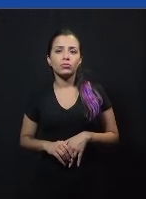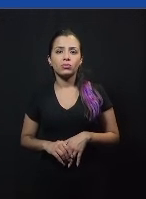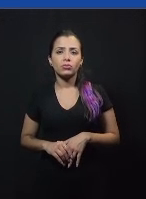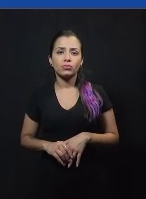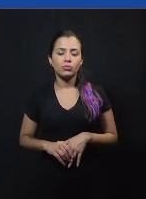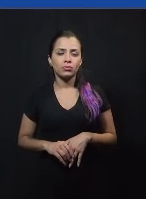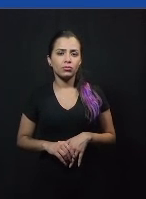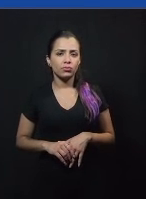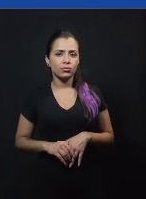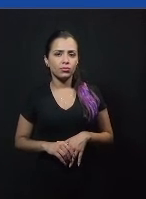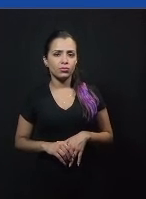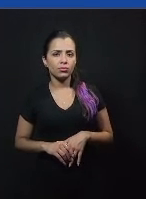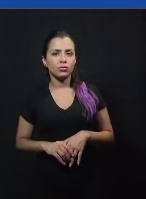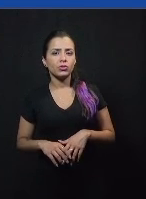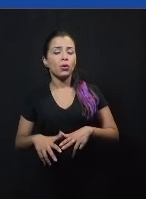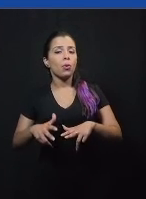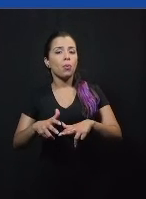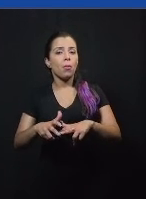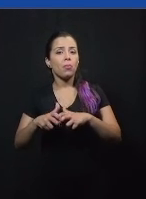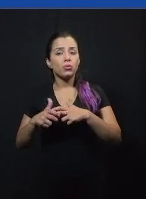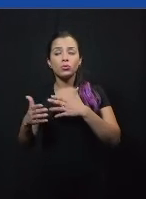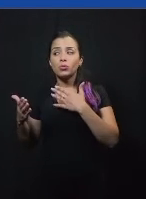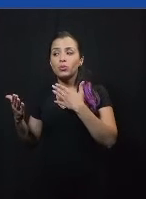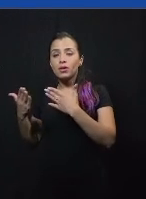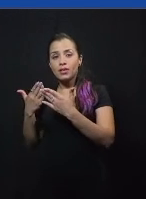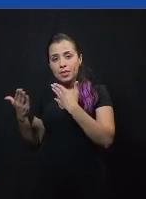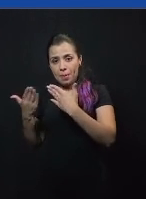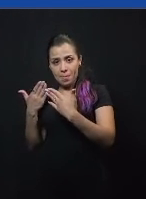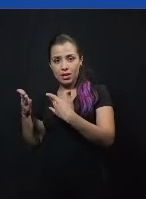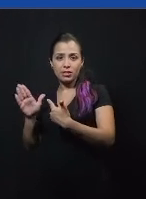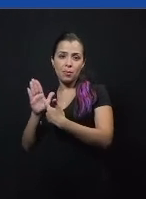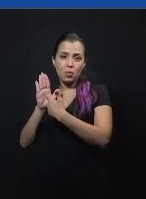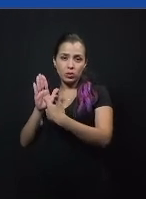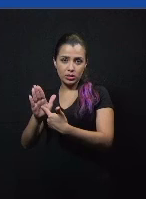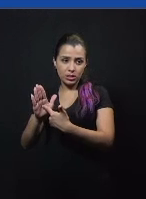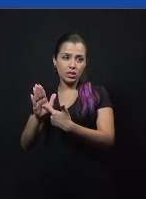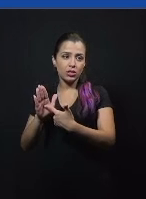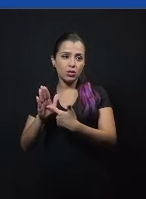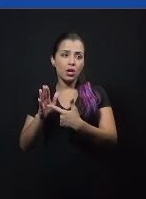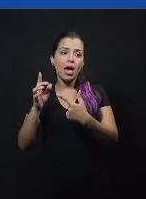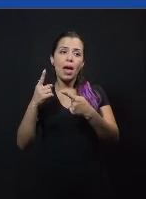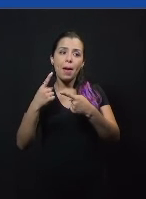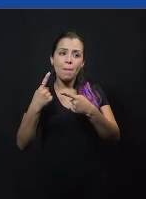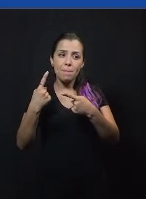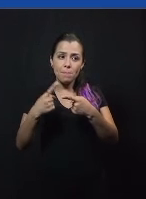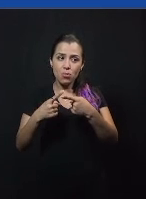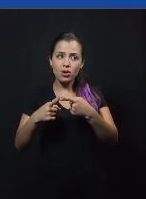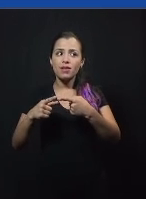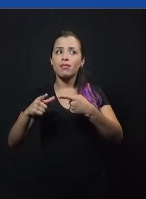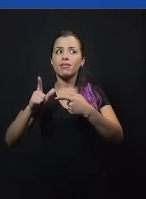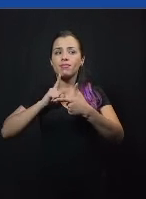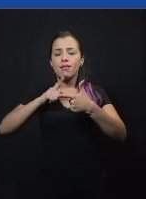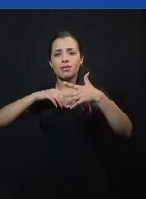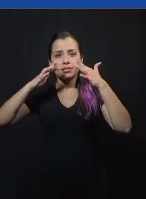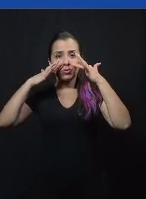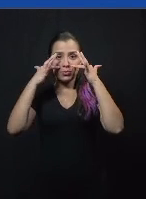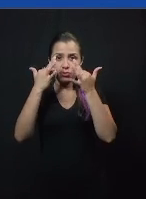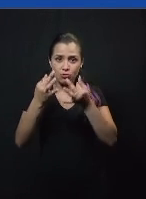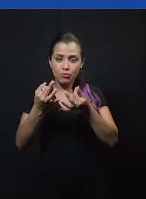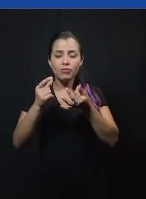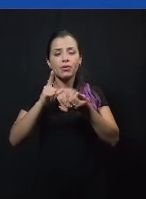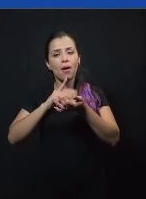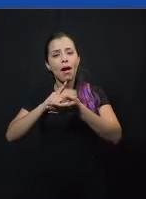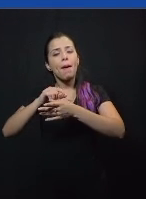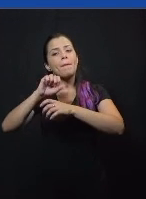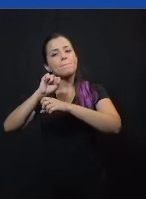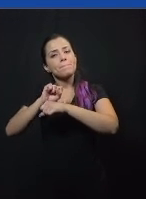de debate que a gente mostrou para vocês é porque ele tem esse momento de fazer perguntas esse momento de fazer réplica ele é pausado então de novo como eu mencionei às vezes não tão